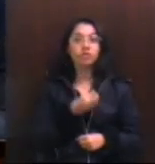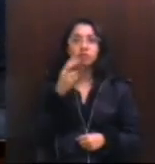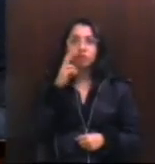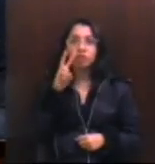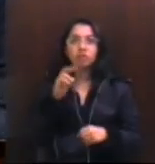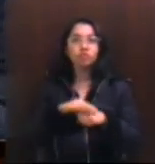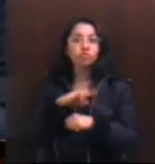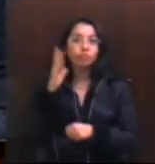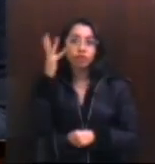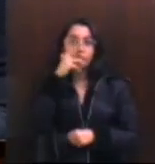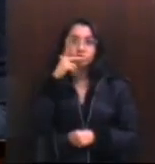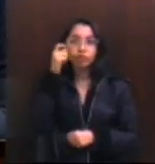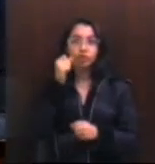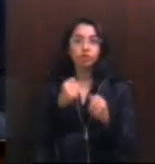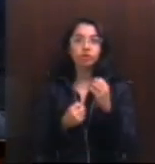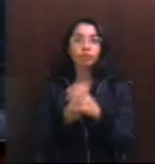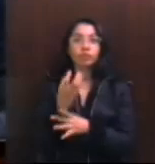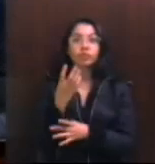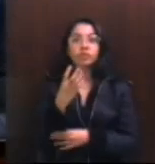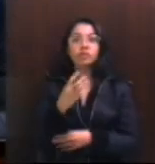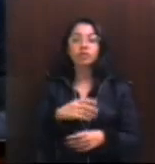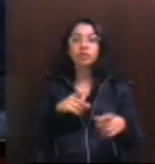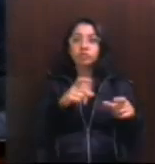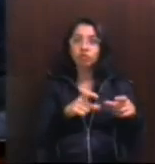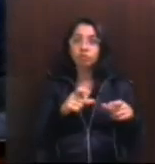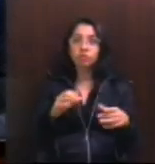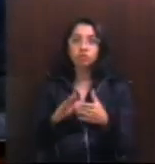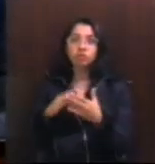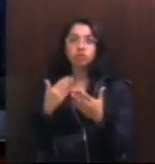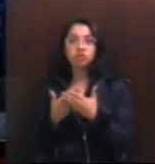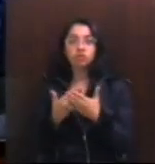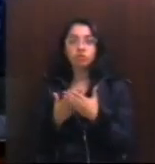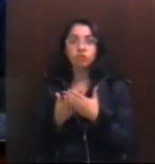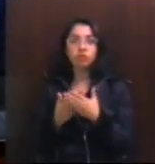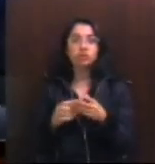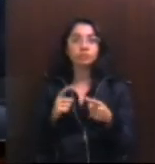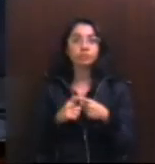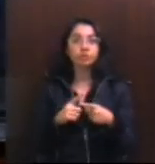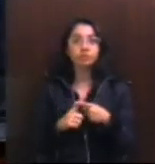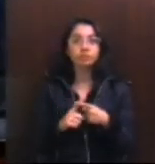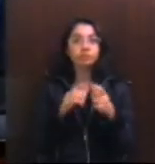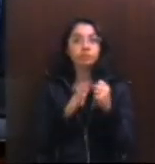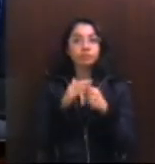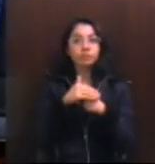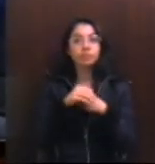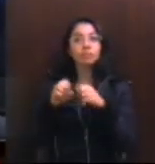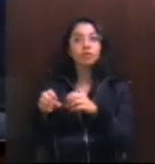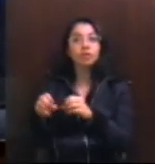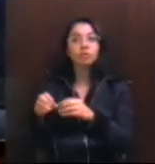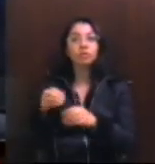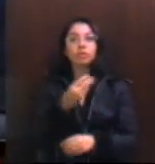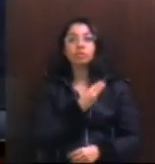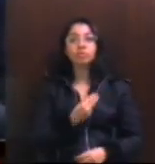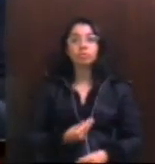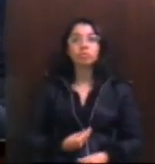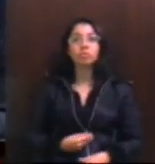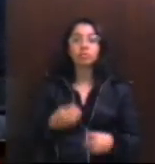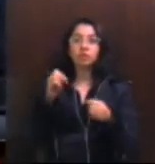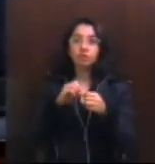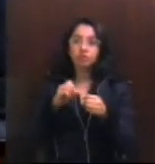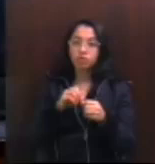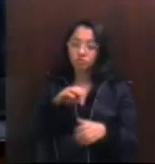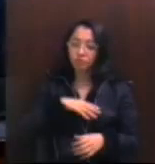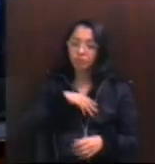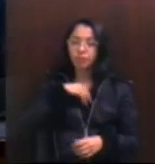visto de mais bonito surgir sejam as ocupações das nossas escolas. Porque defendem a educação pública, porque fazem com